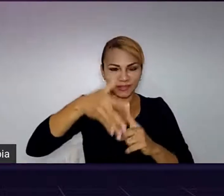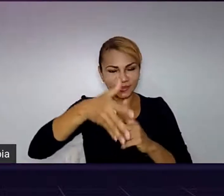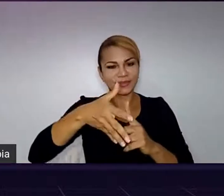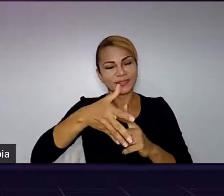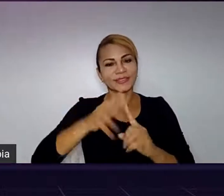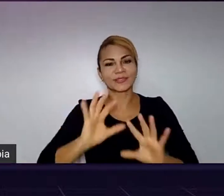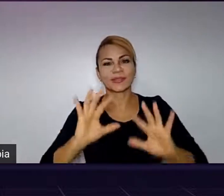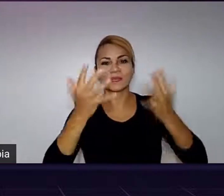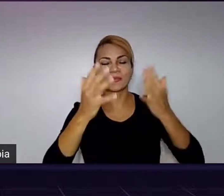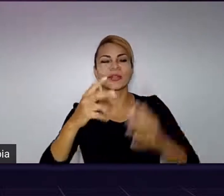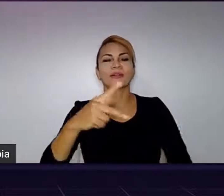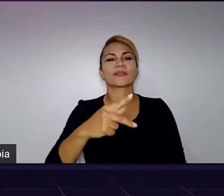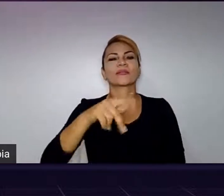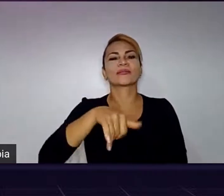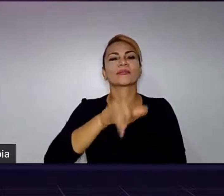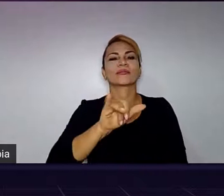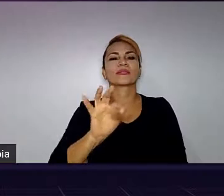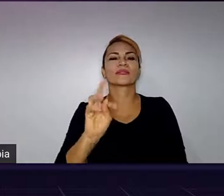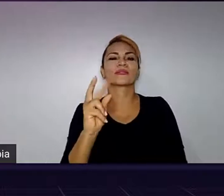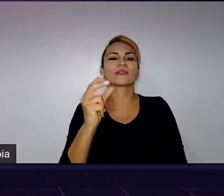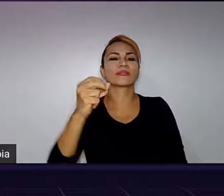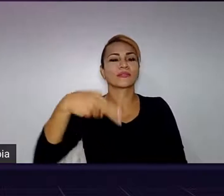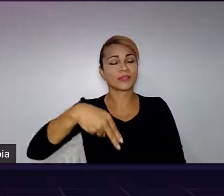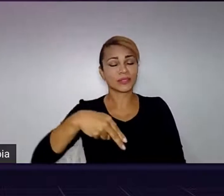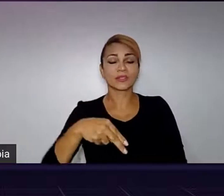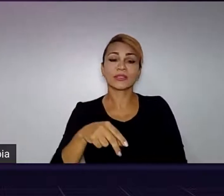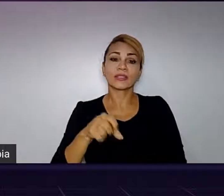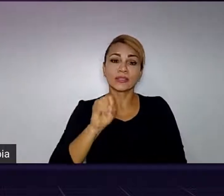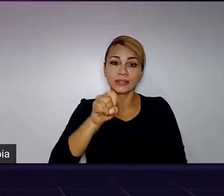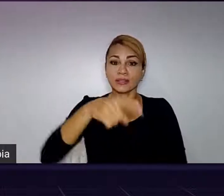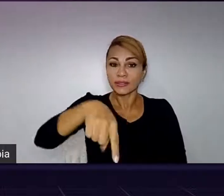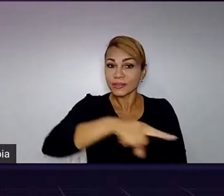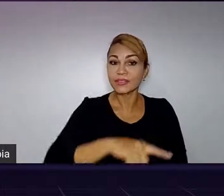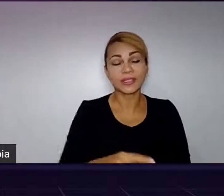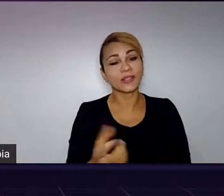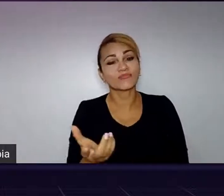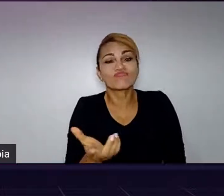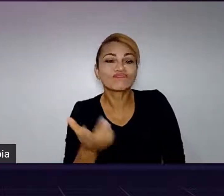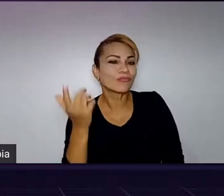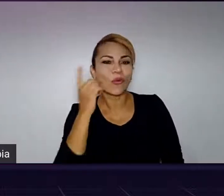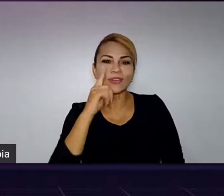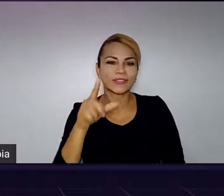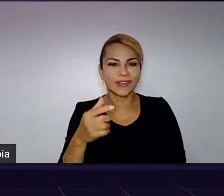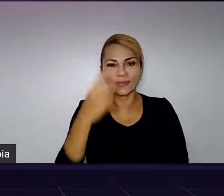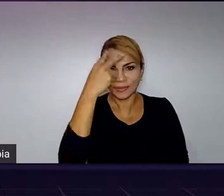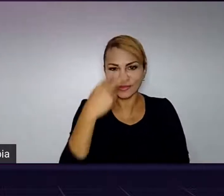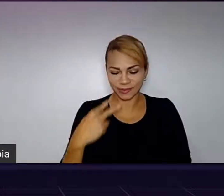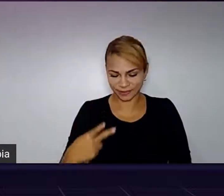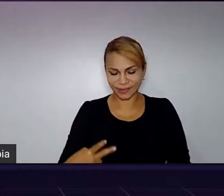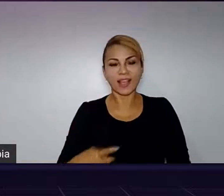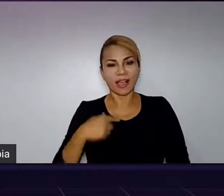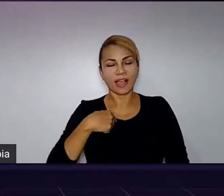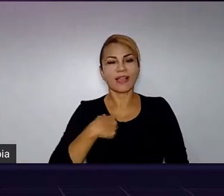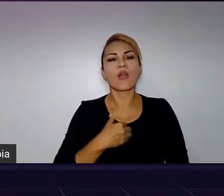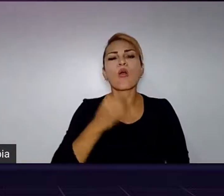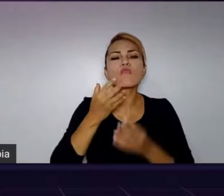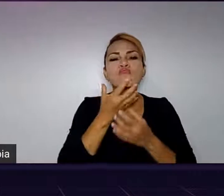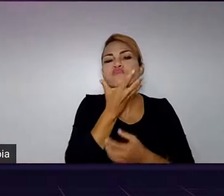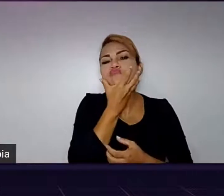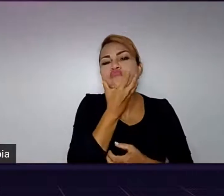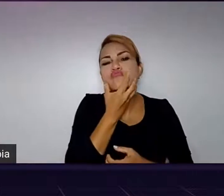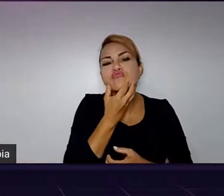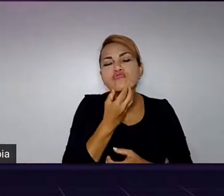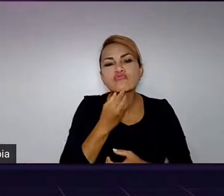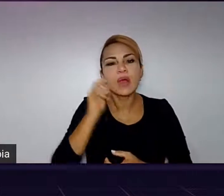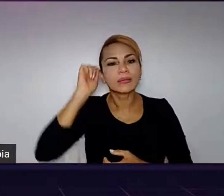para quem por algum motivo não consegue me ver agora, eu sou um homem pardo, de barbas negras, cabelo também cacheado,